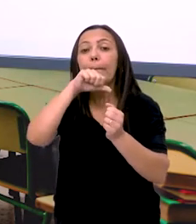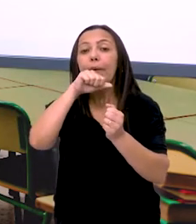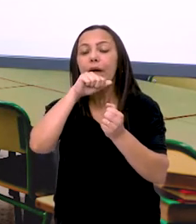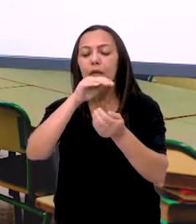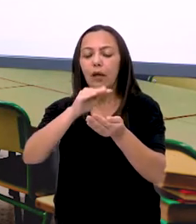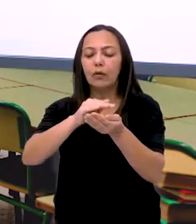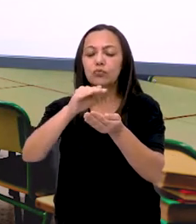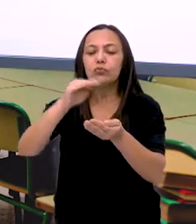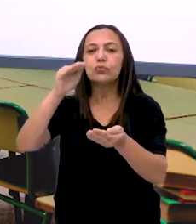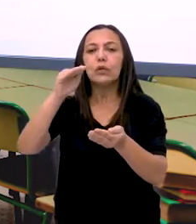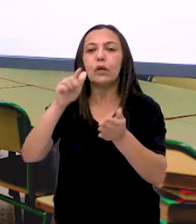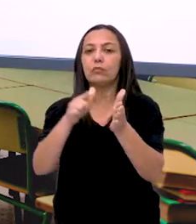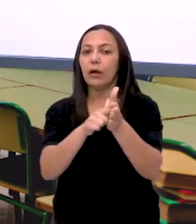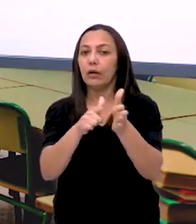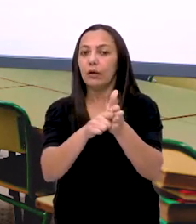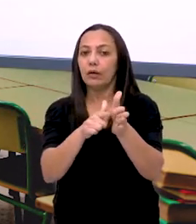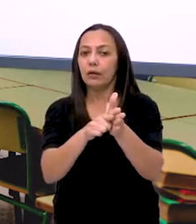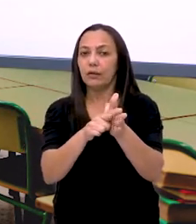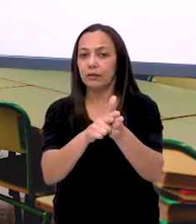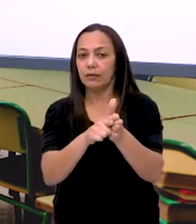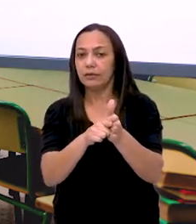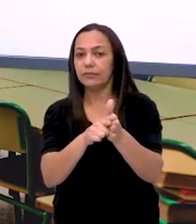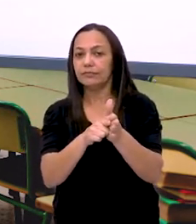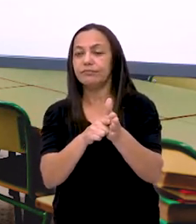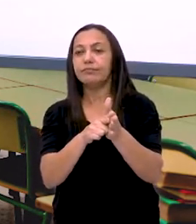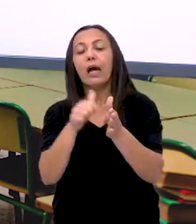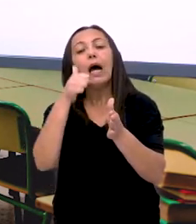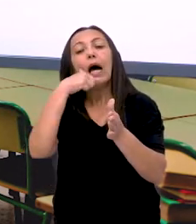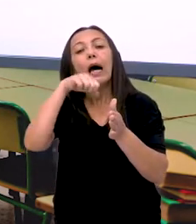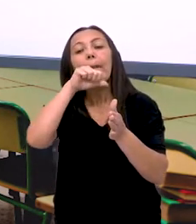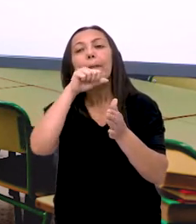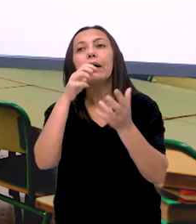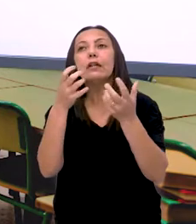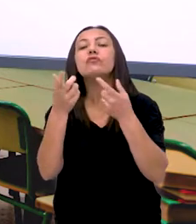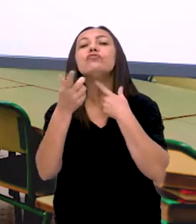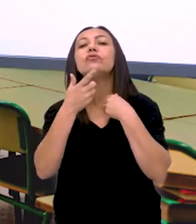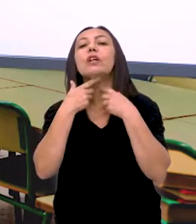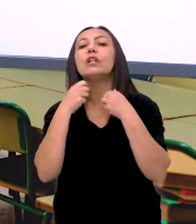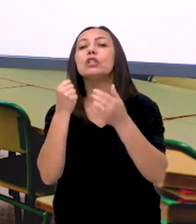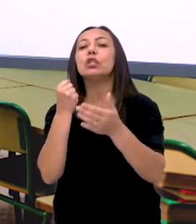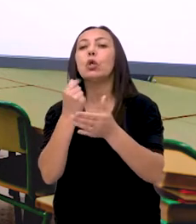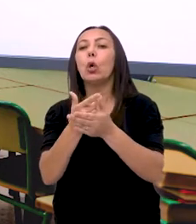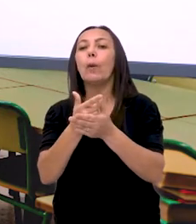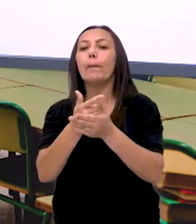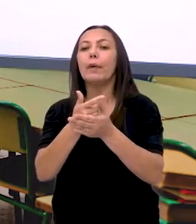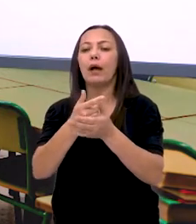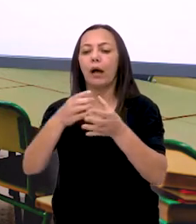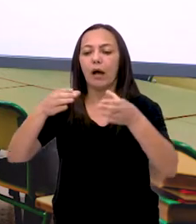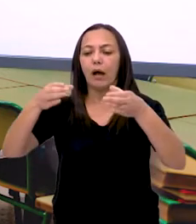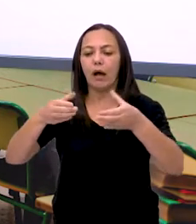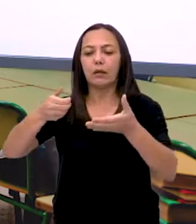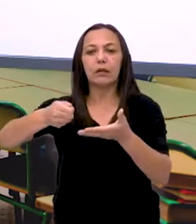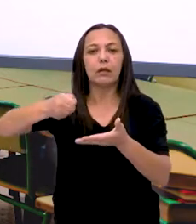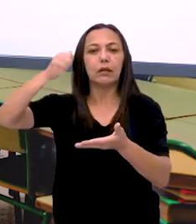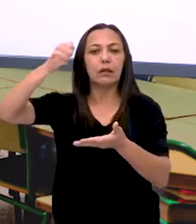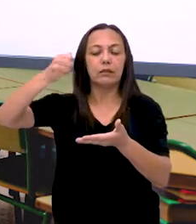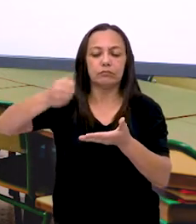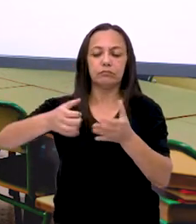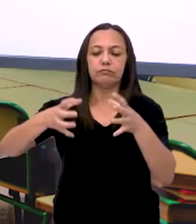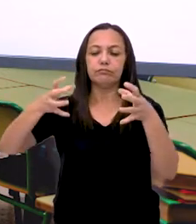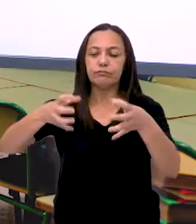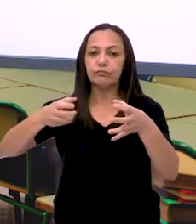de Marina está juntando cédulas. Ela quer comprar uma cafeteira. Veja as cédulas que ela tem.